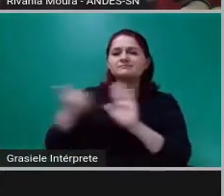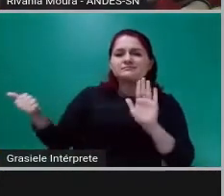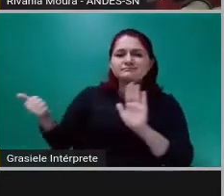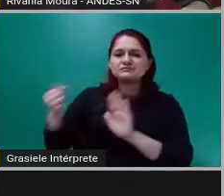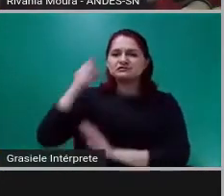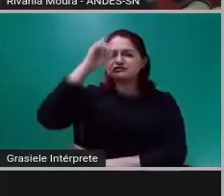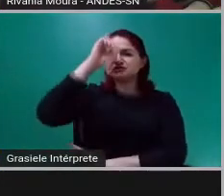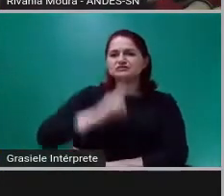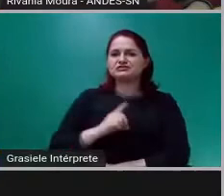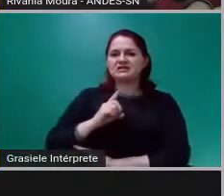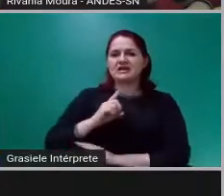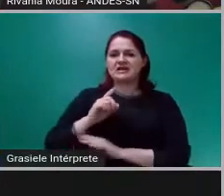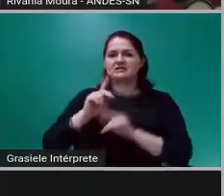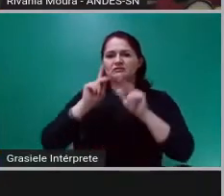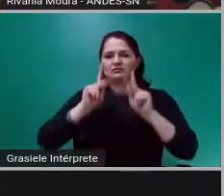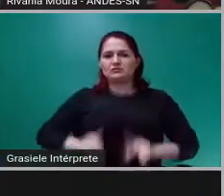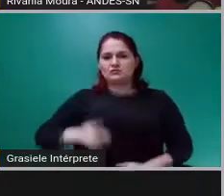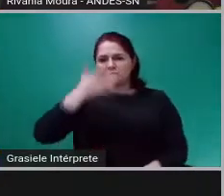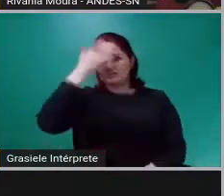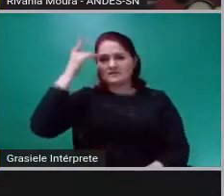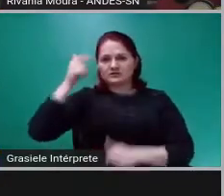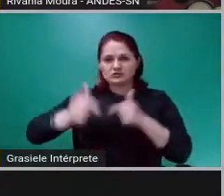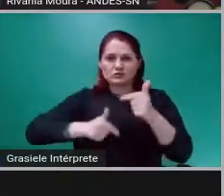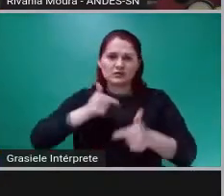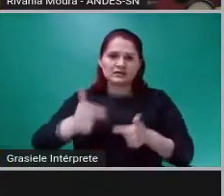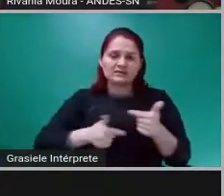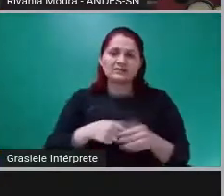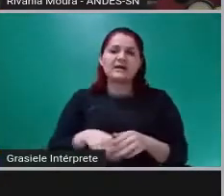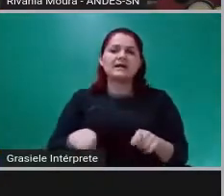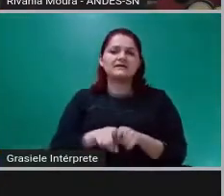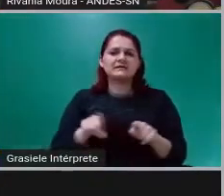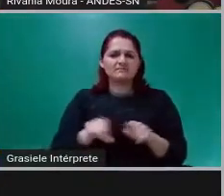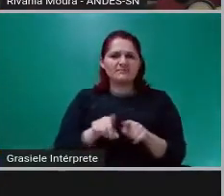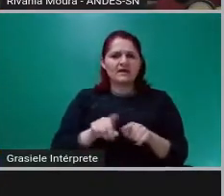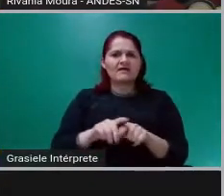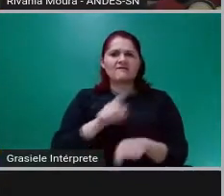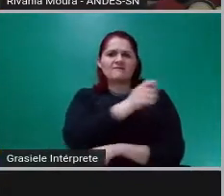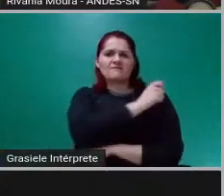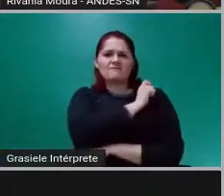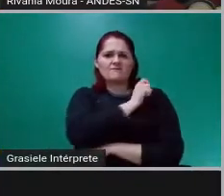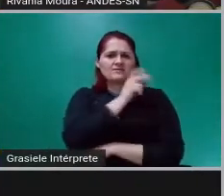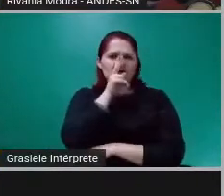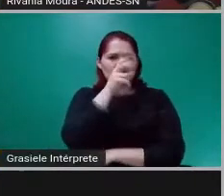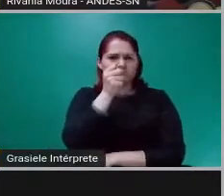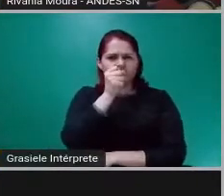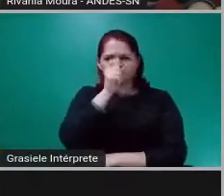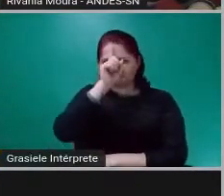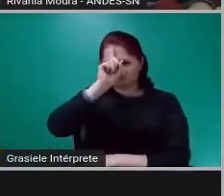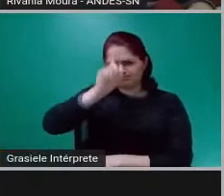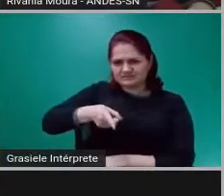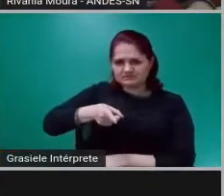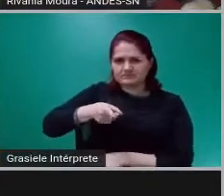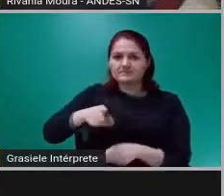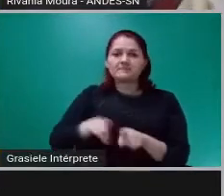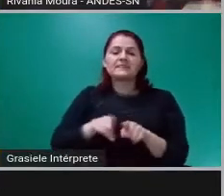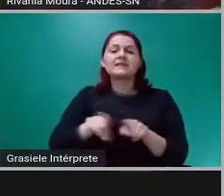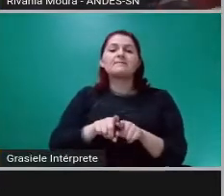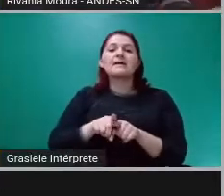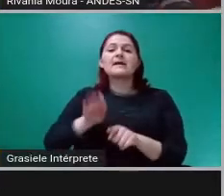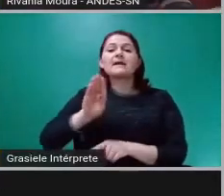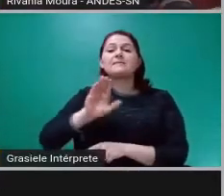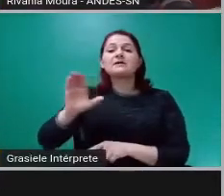privatizações, austeridade fiscal, controle do capital sobre o Banco Central.